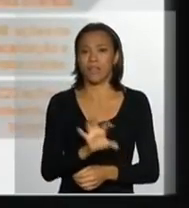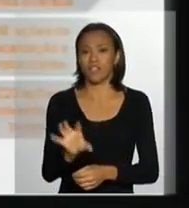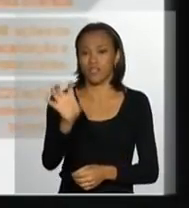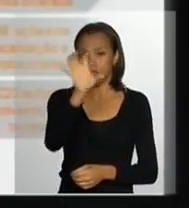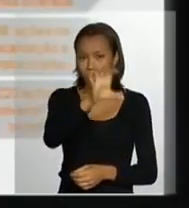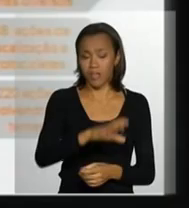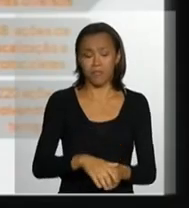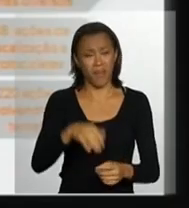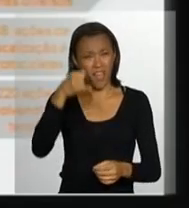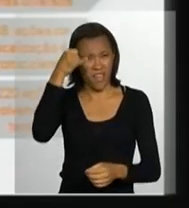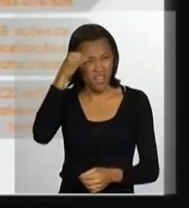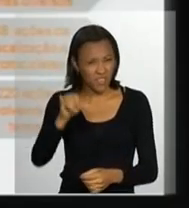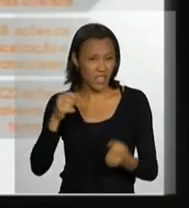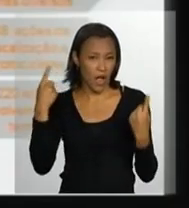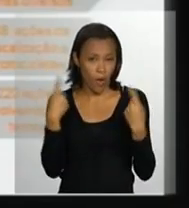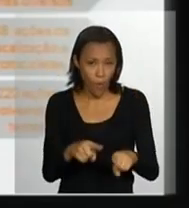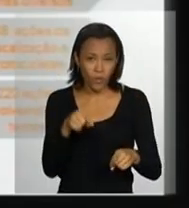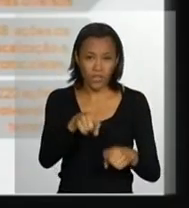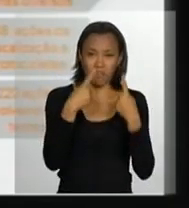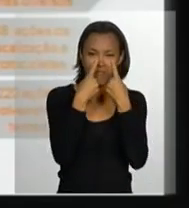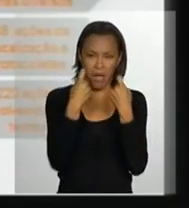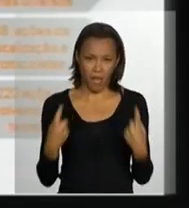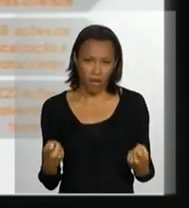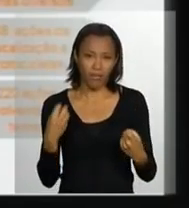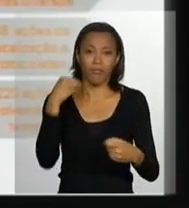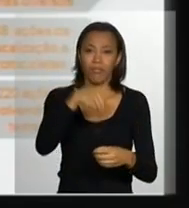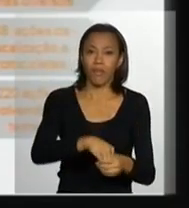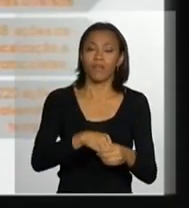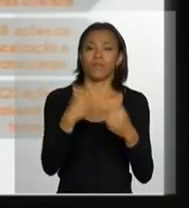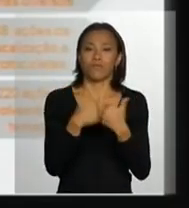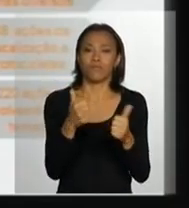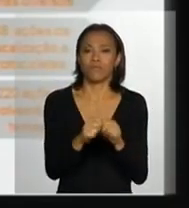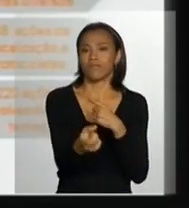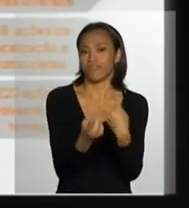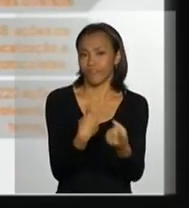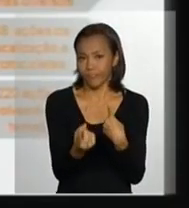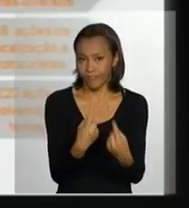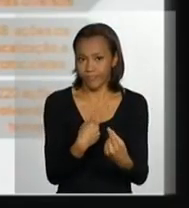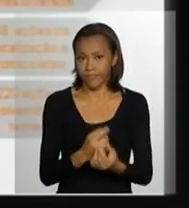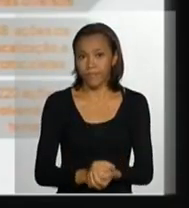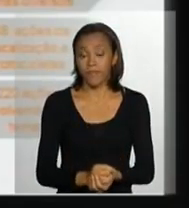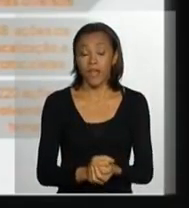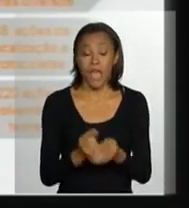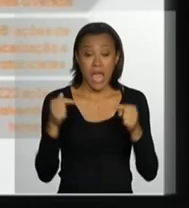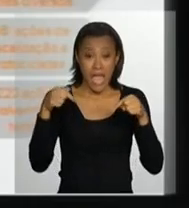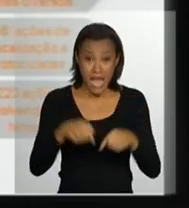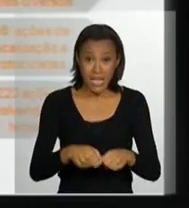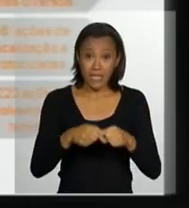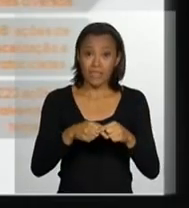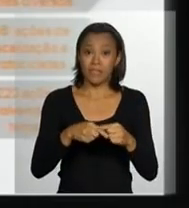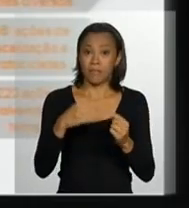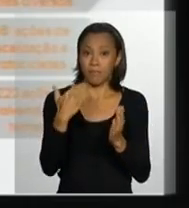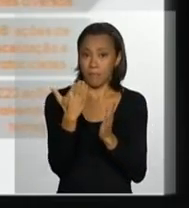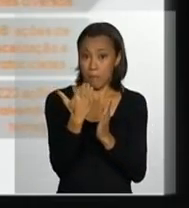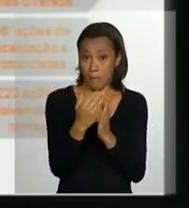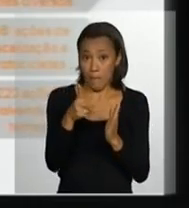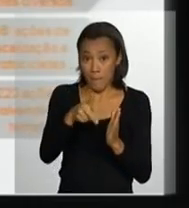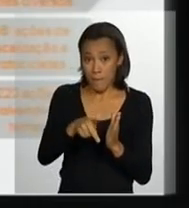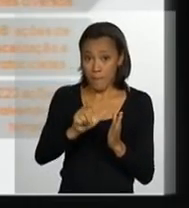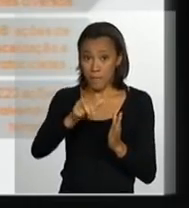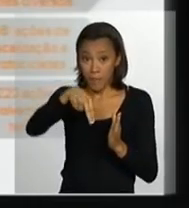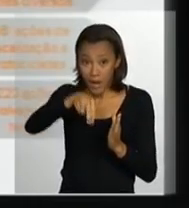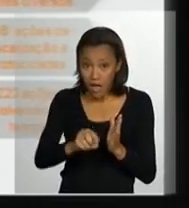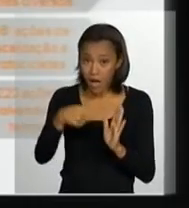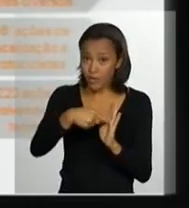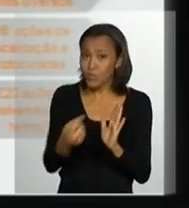desta violência. Este plano que hoje é lançado não é um plano novo, ele é um